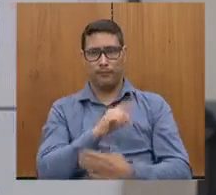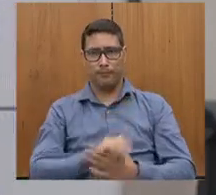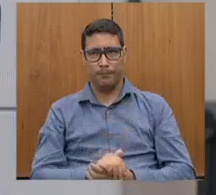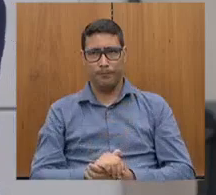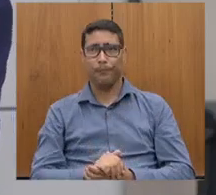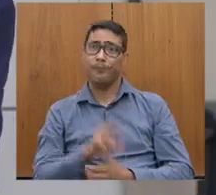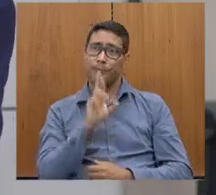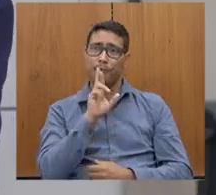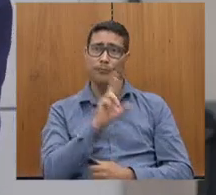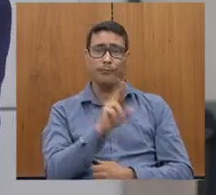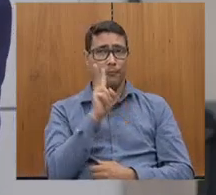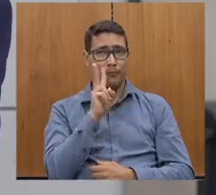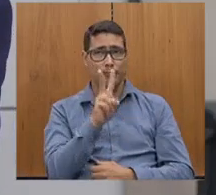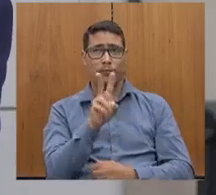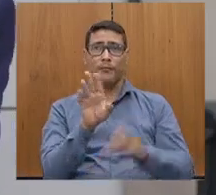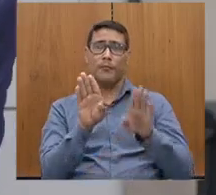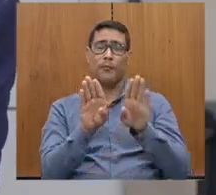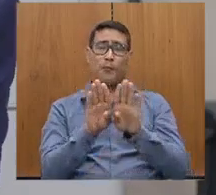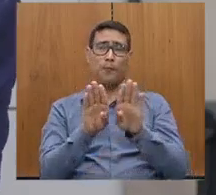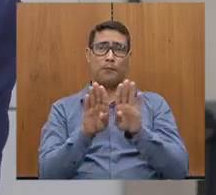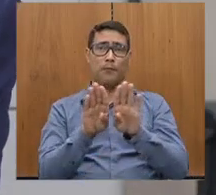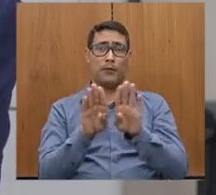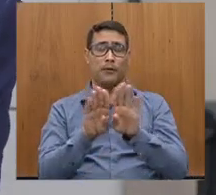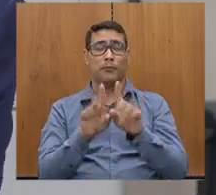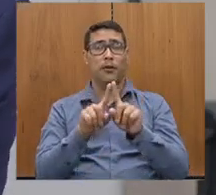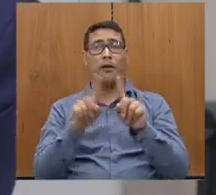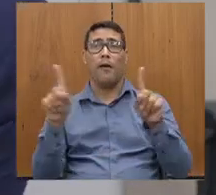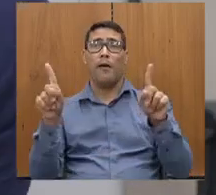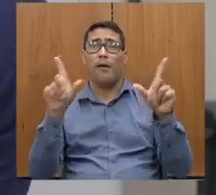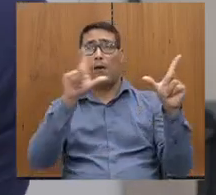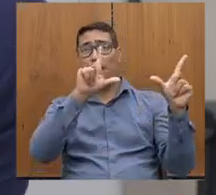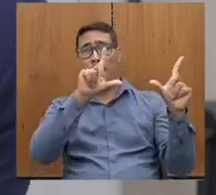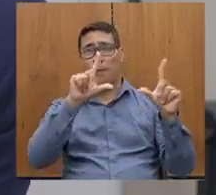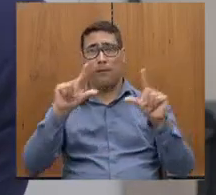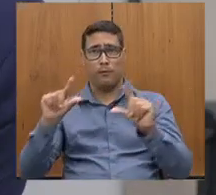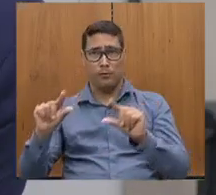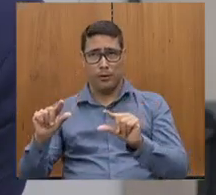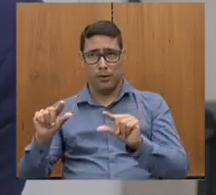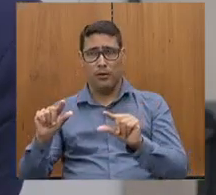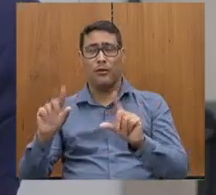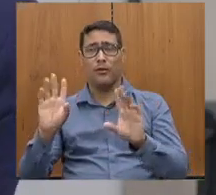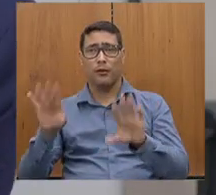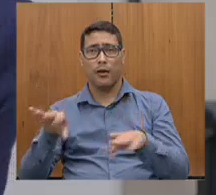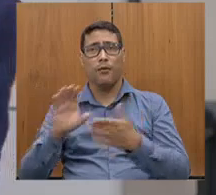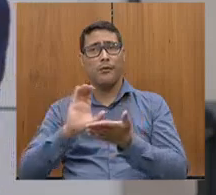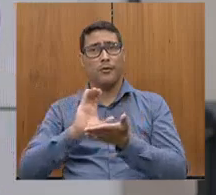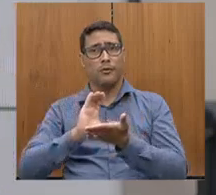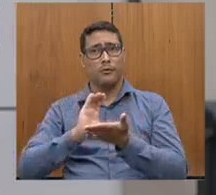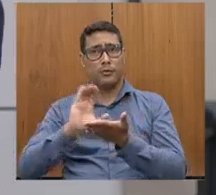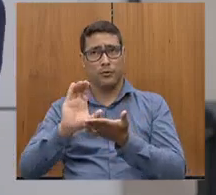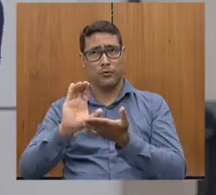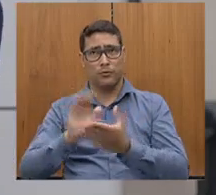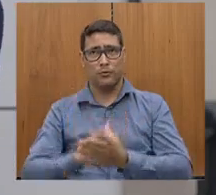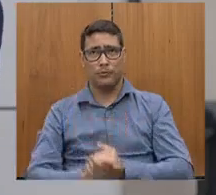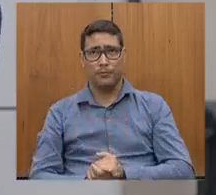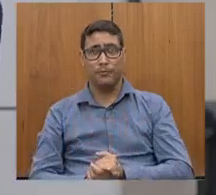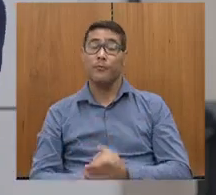vendo também uma regressão avançada de recursos. Então, conciliar